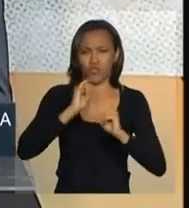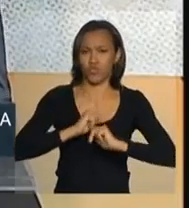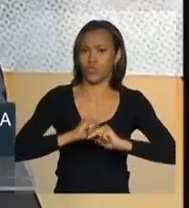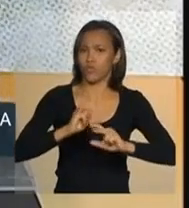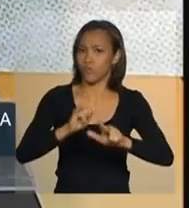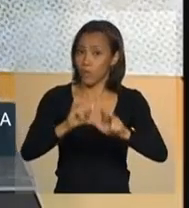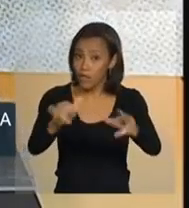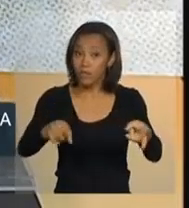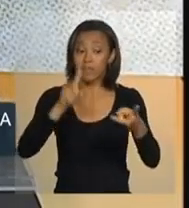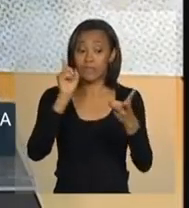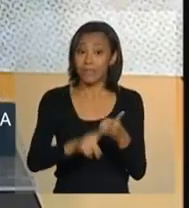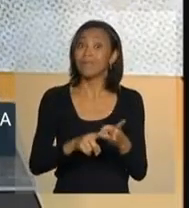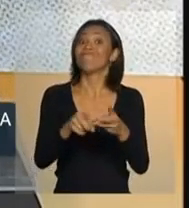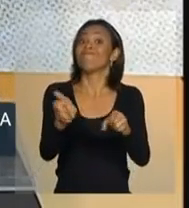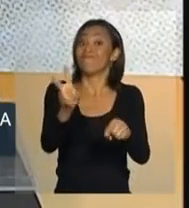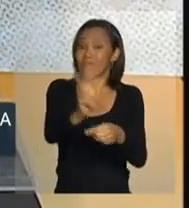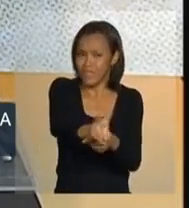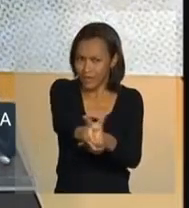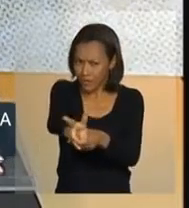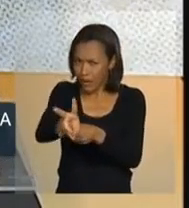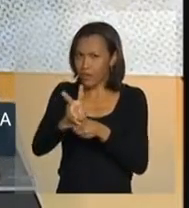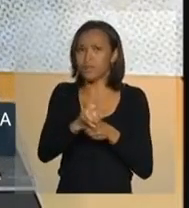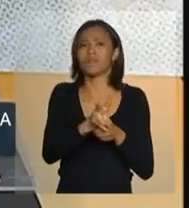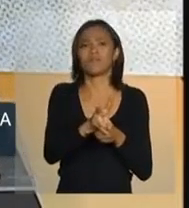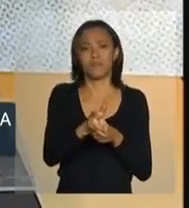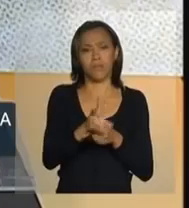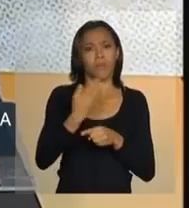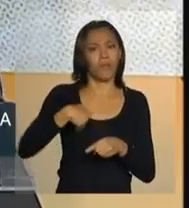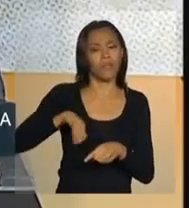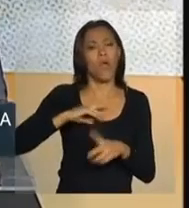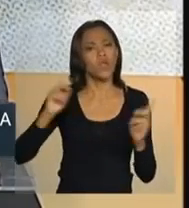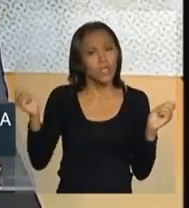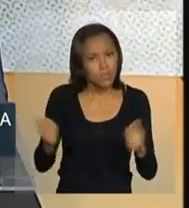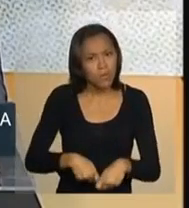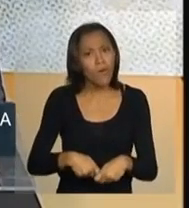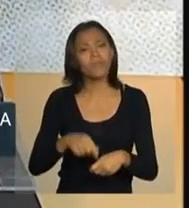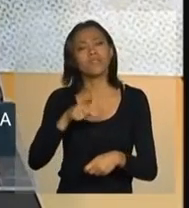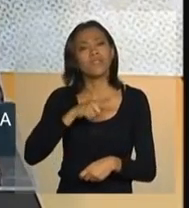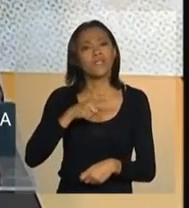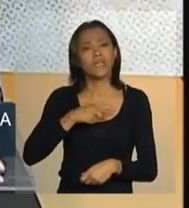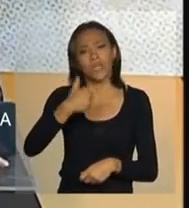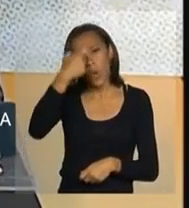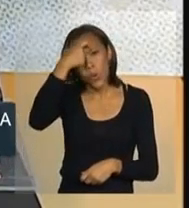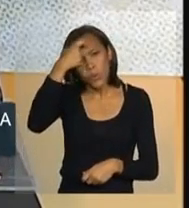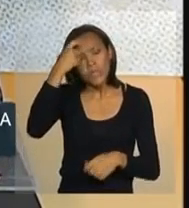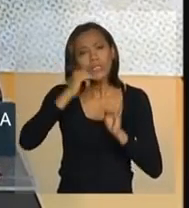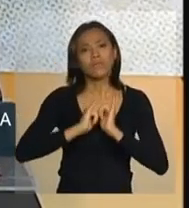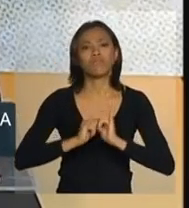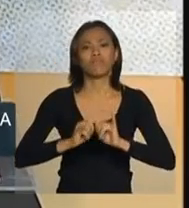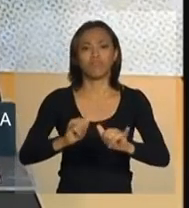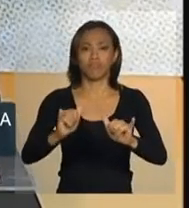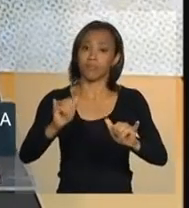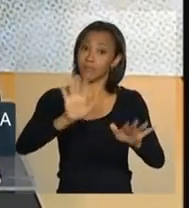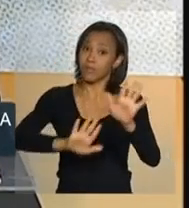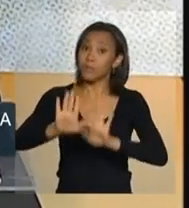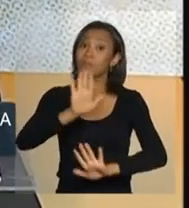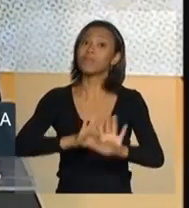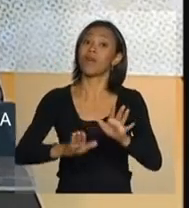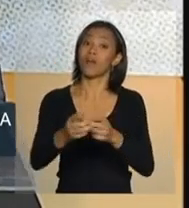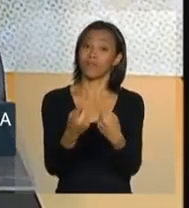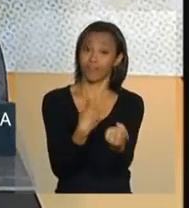e a fiscalização para que a gente possa ter conscientização no trânsito.